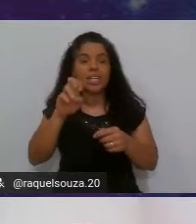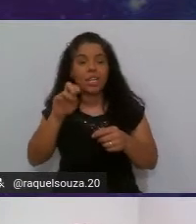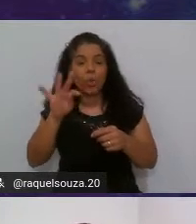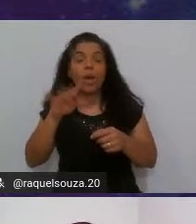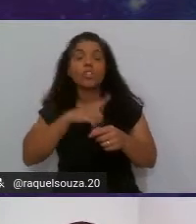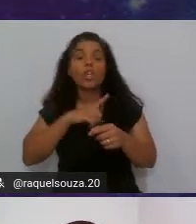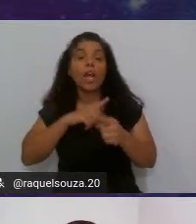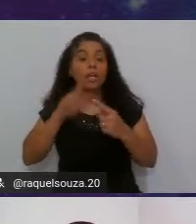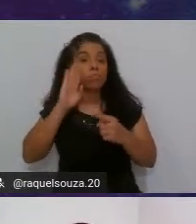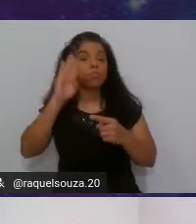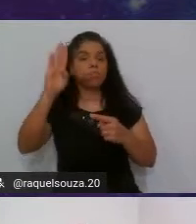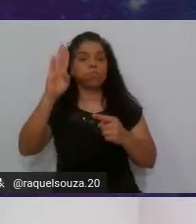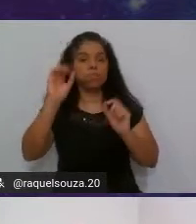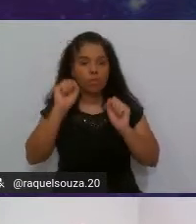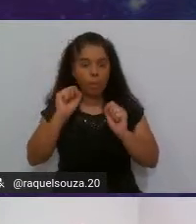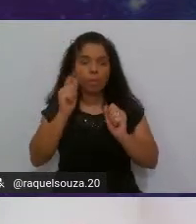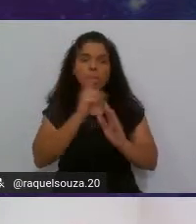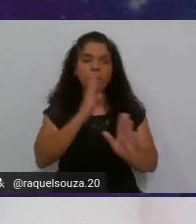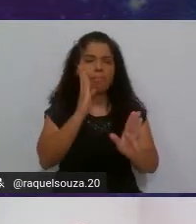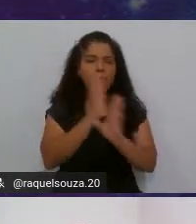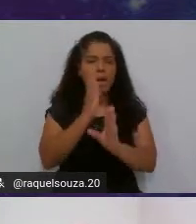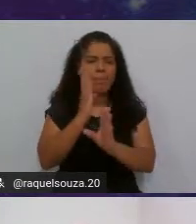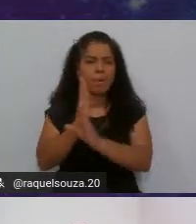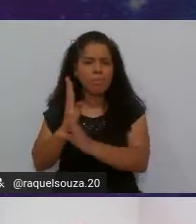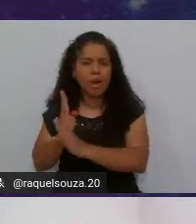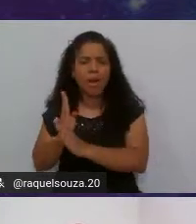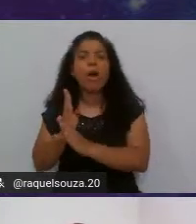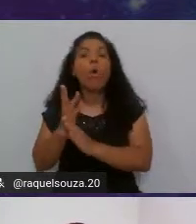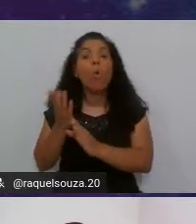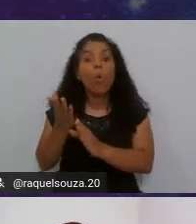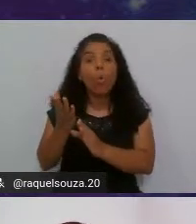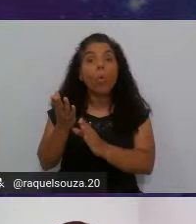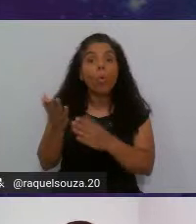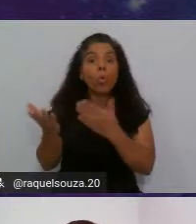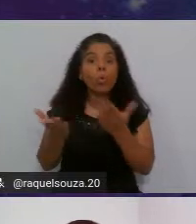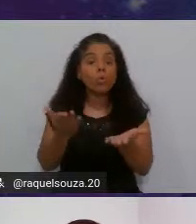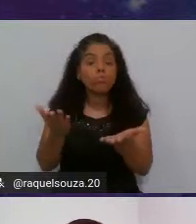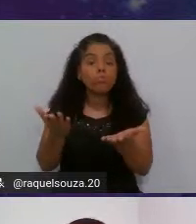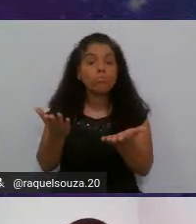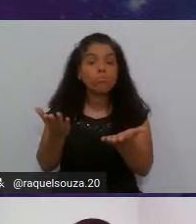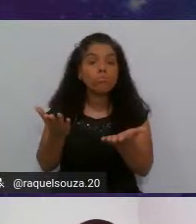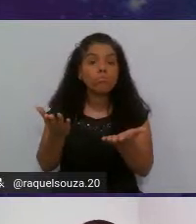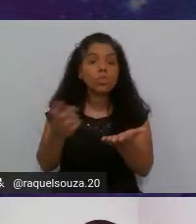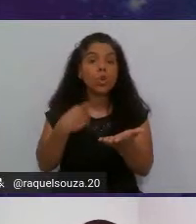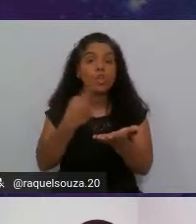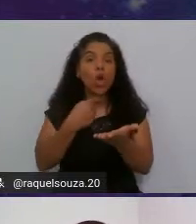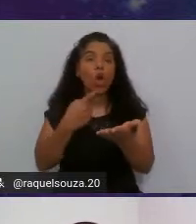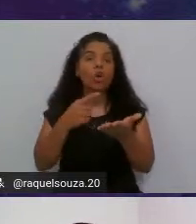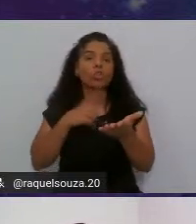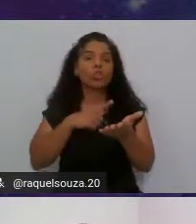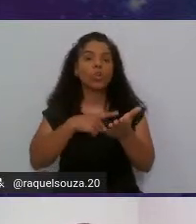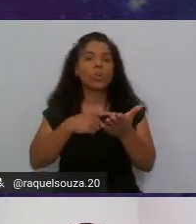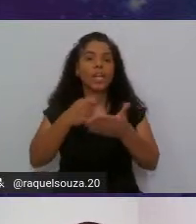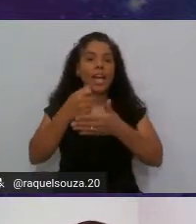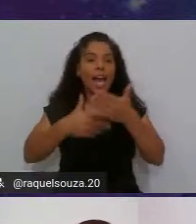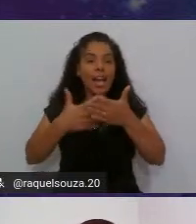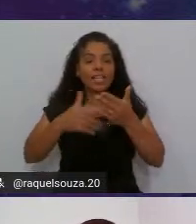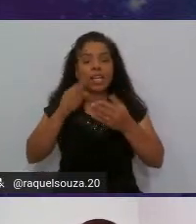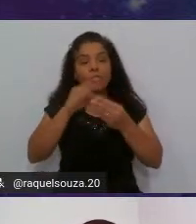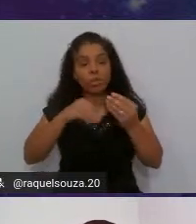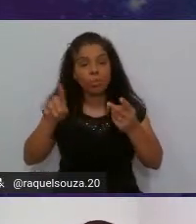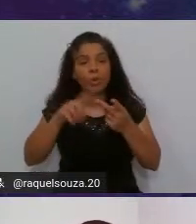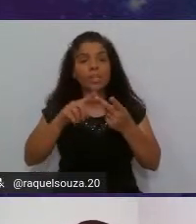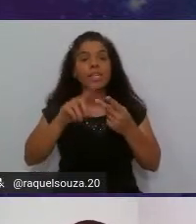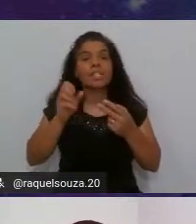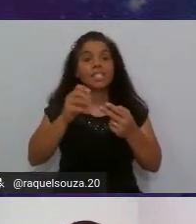ela que vai poder identificar o nosso o nosso arquivo que foi exportado na extensão ponto já